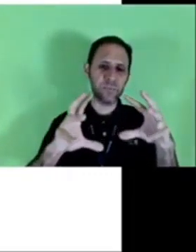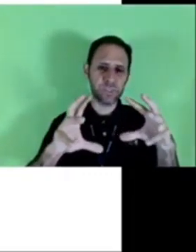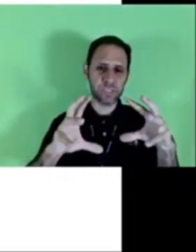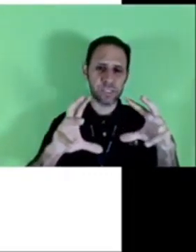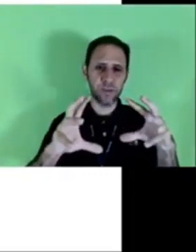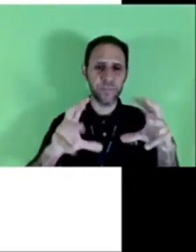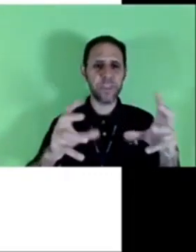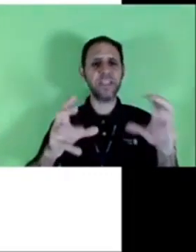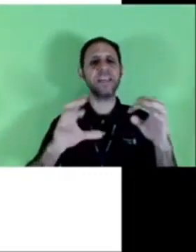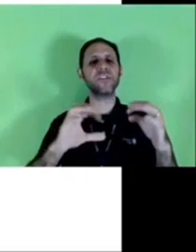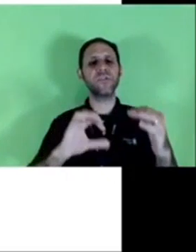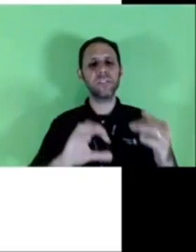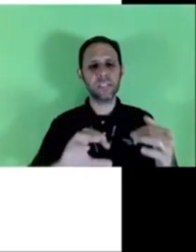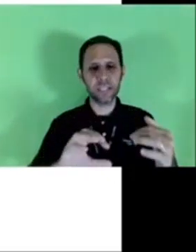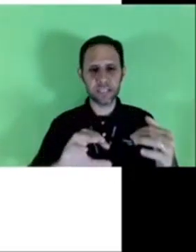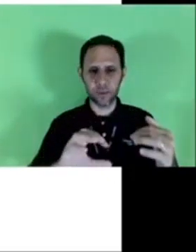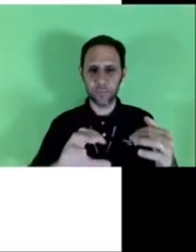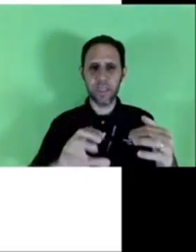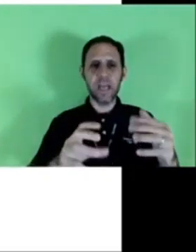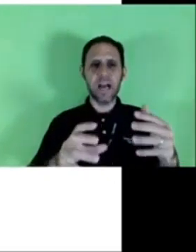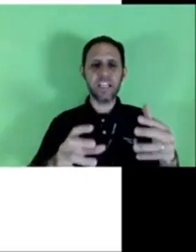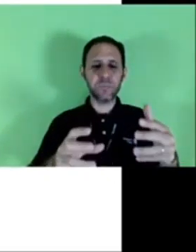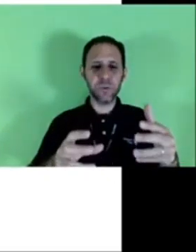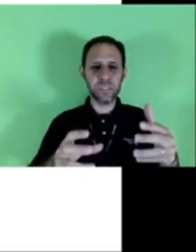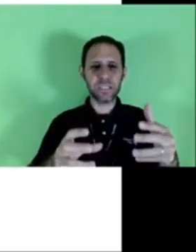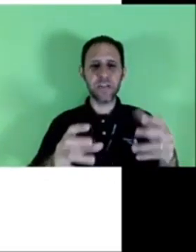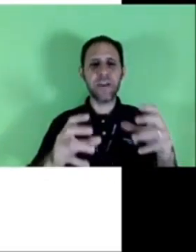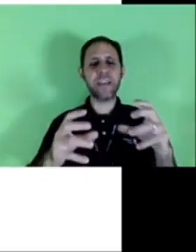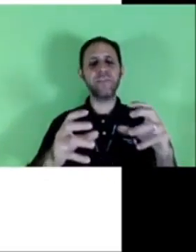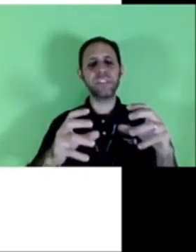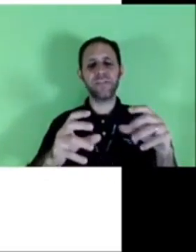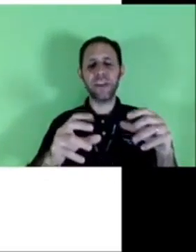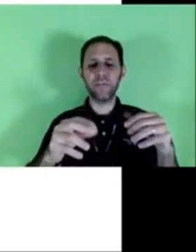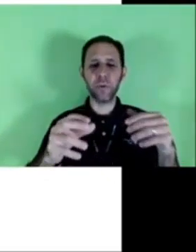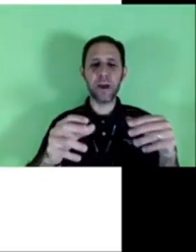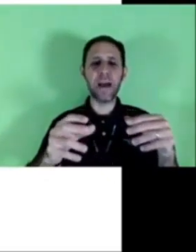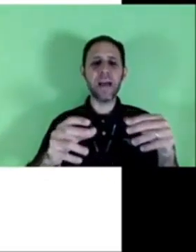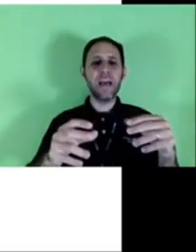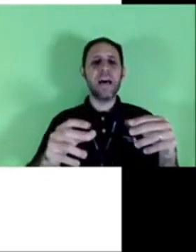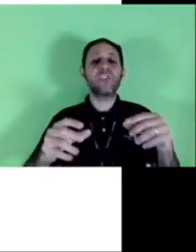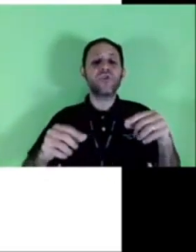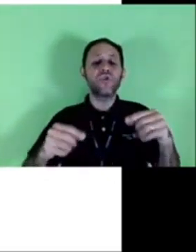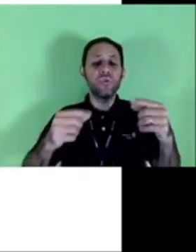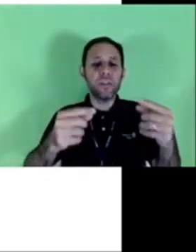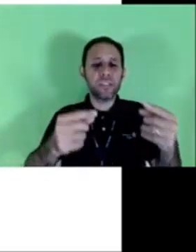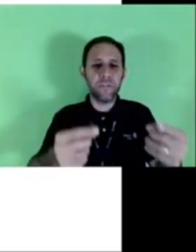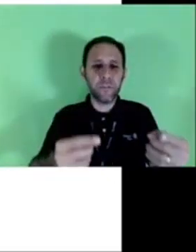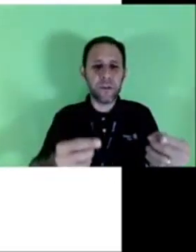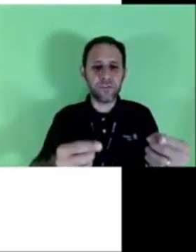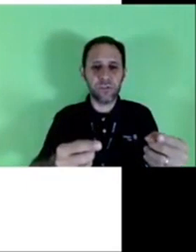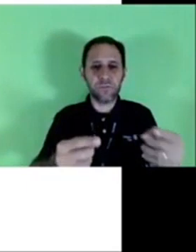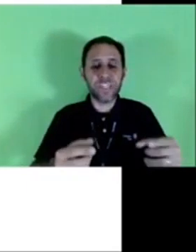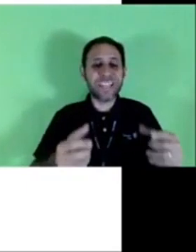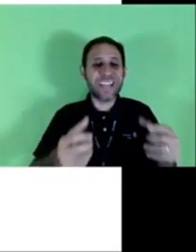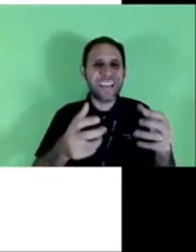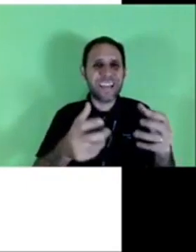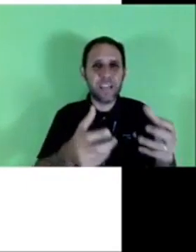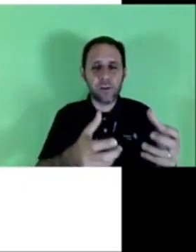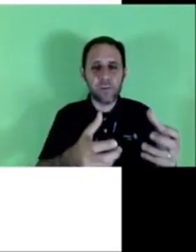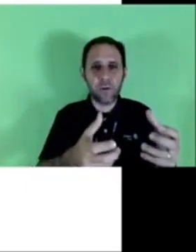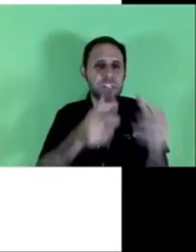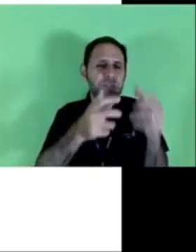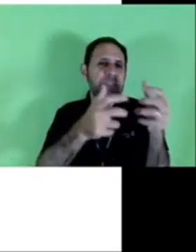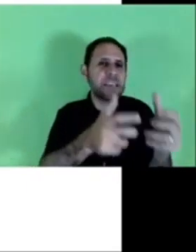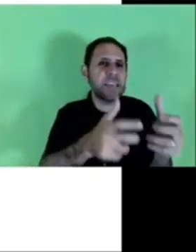a exposição e a solicitação a exposição é a que você vai informar as suas informações você está